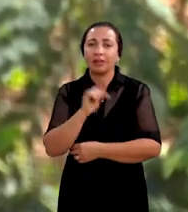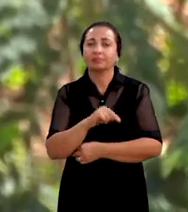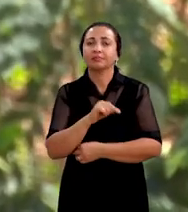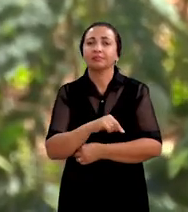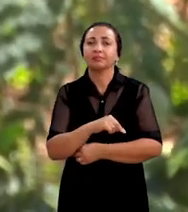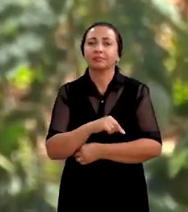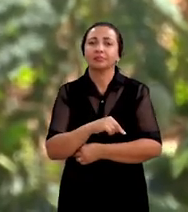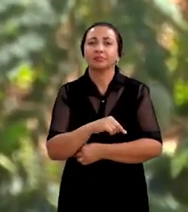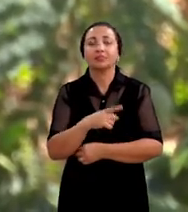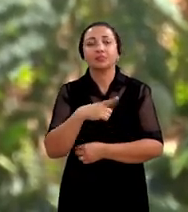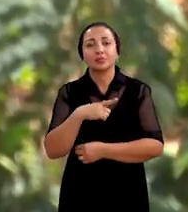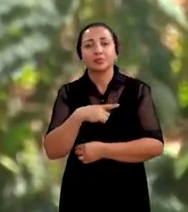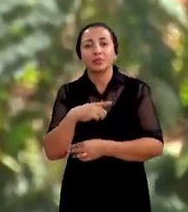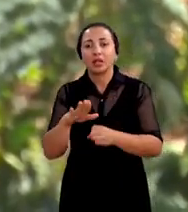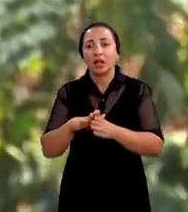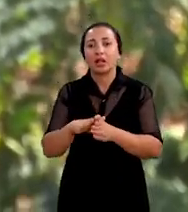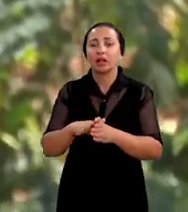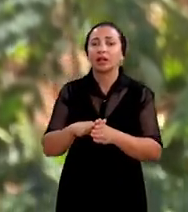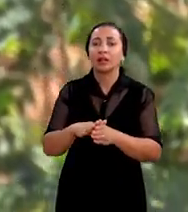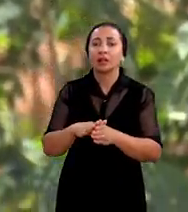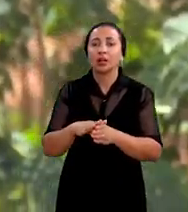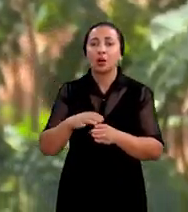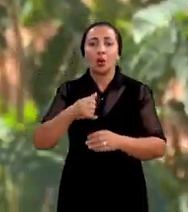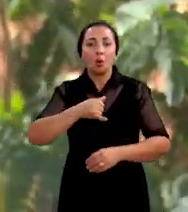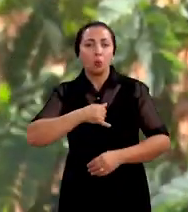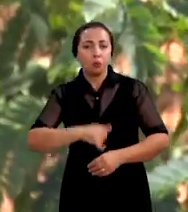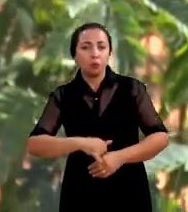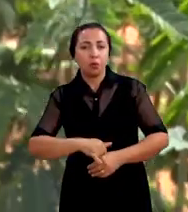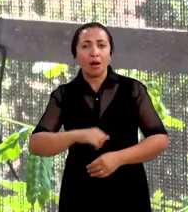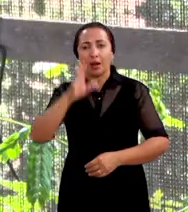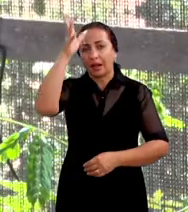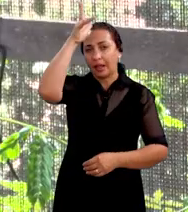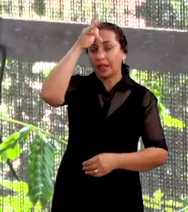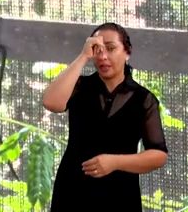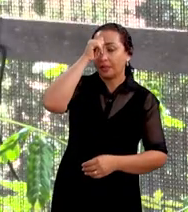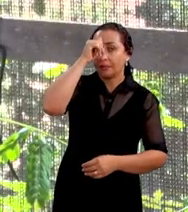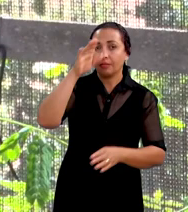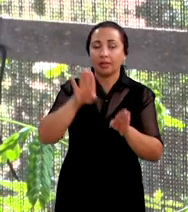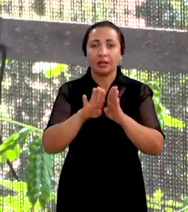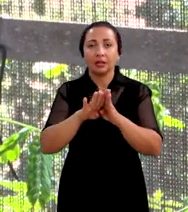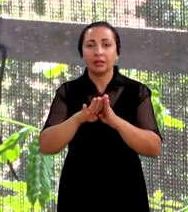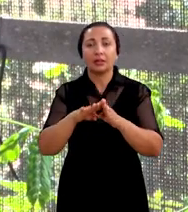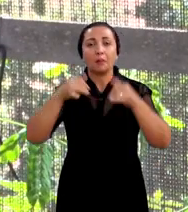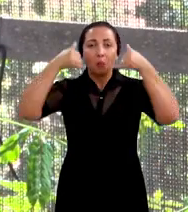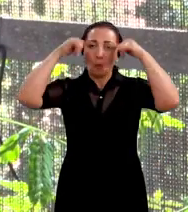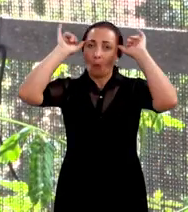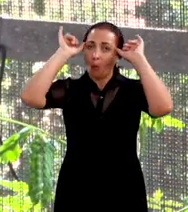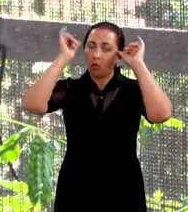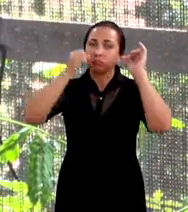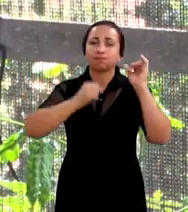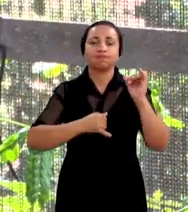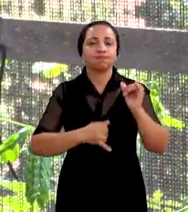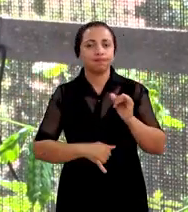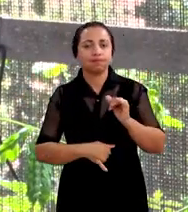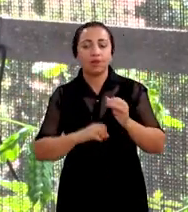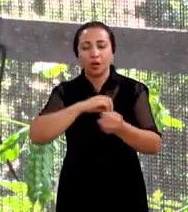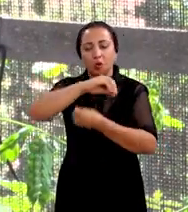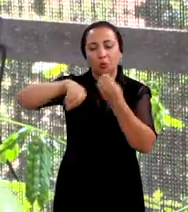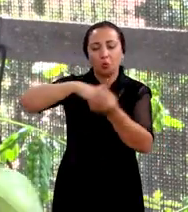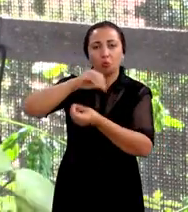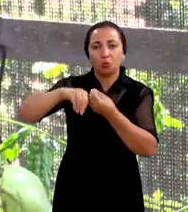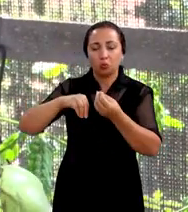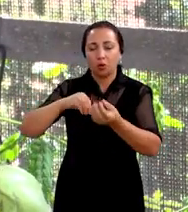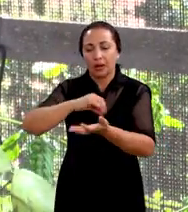tem o esterco de galinha e o adubo. A gente mistura,